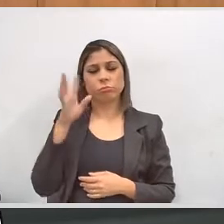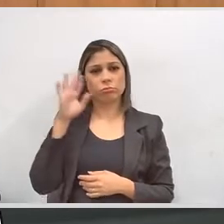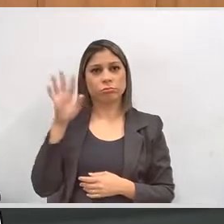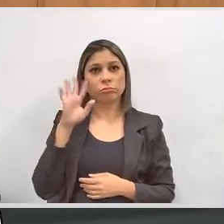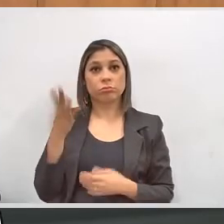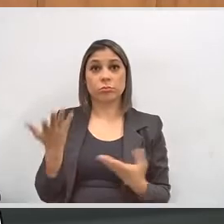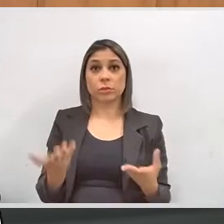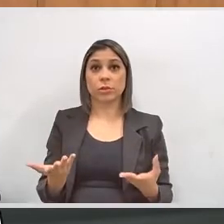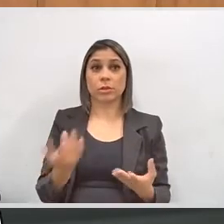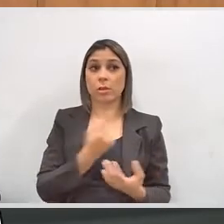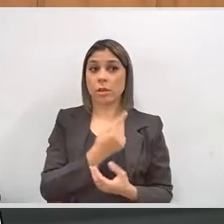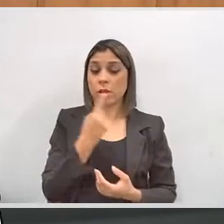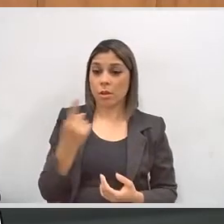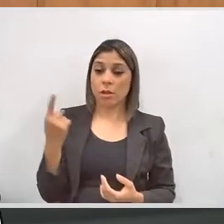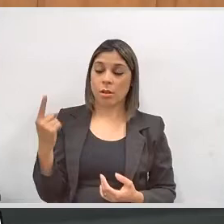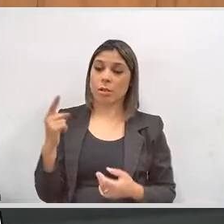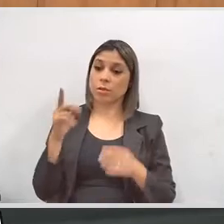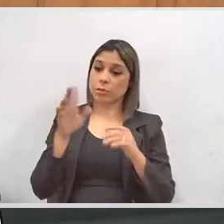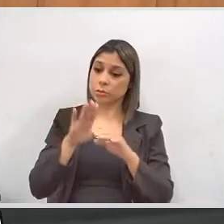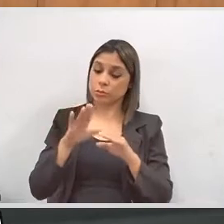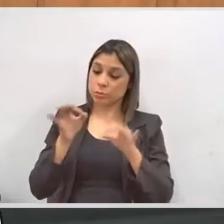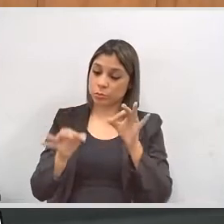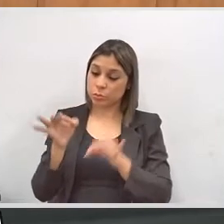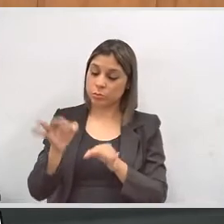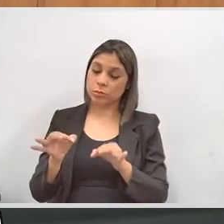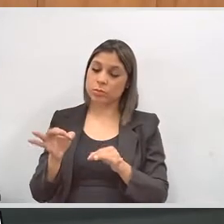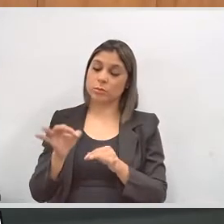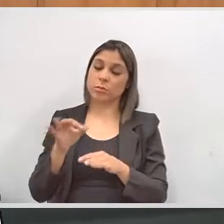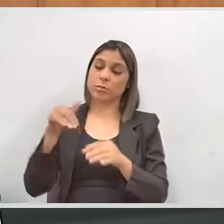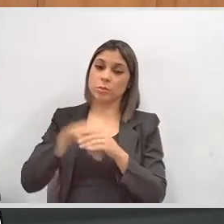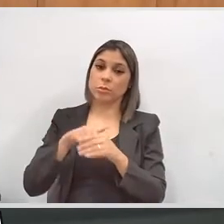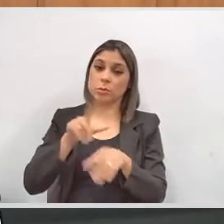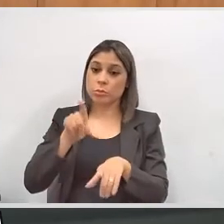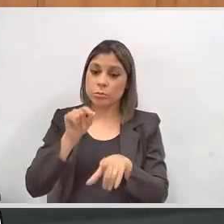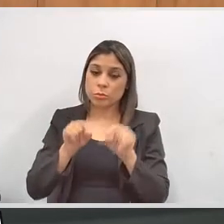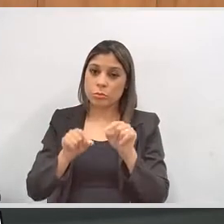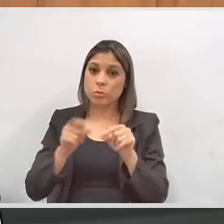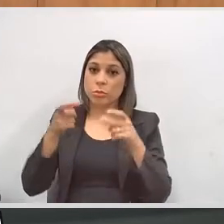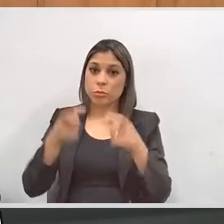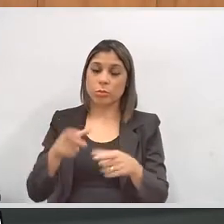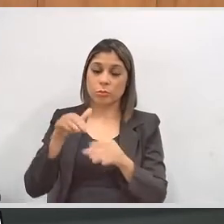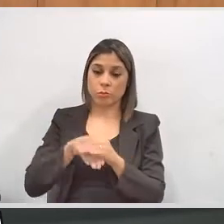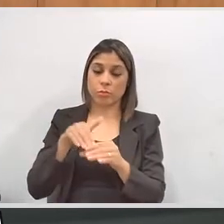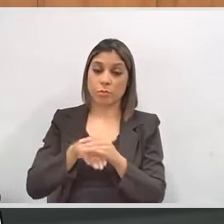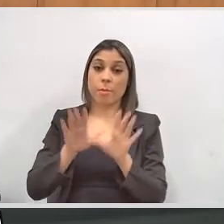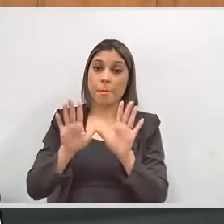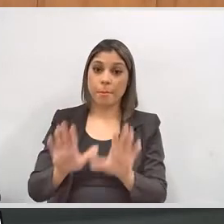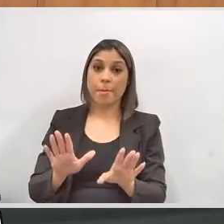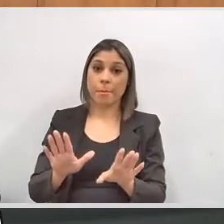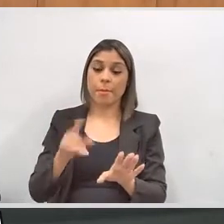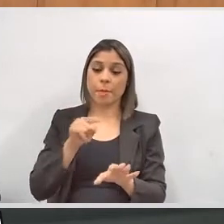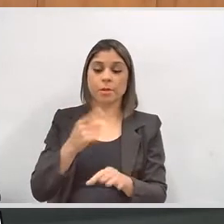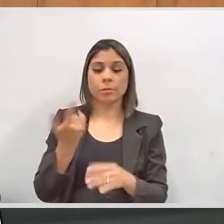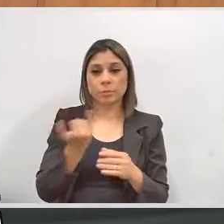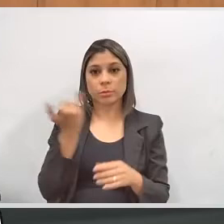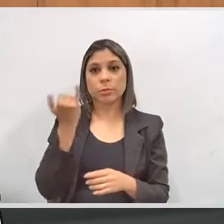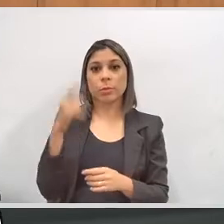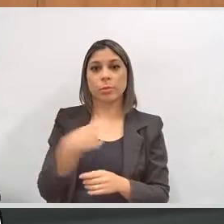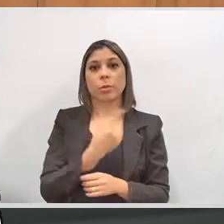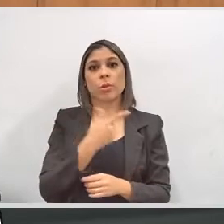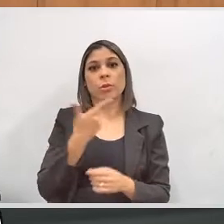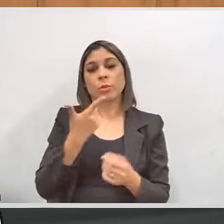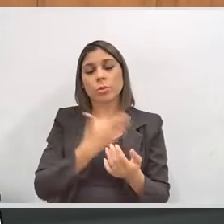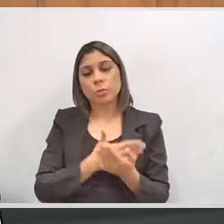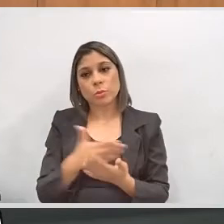levado em consideração, fica a critério de cada juiz eleitoral em escolher o local de votação, mas, sem dúvida, é um dado muito